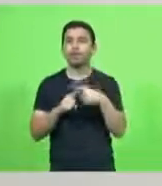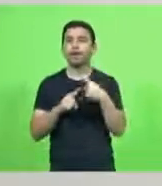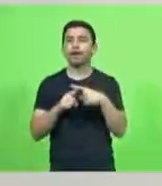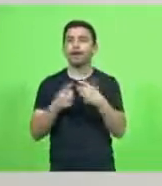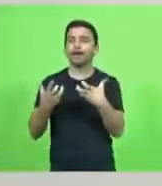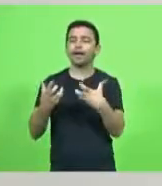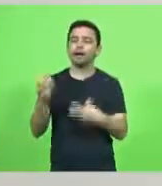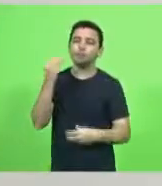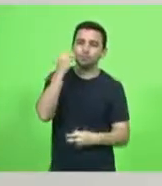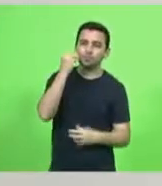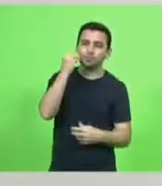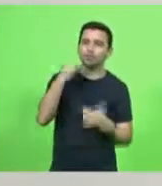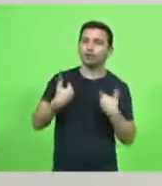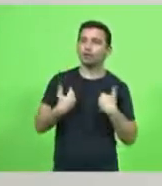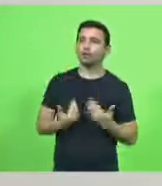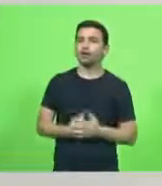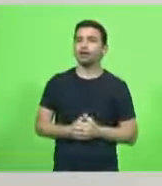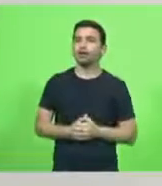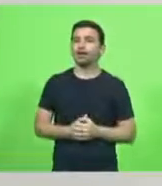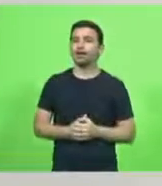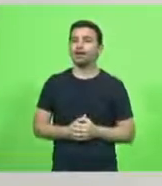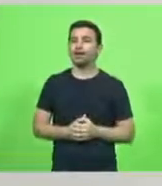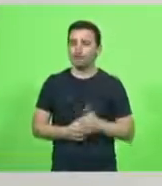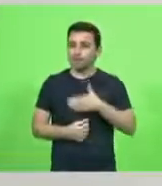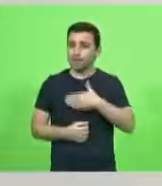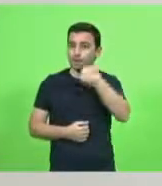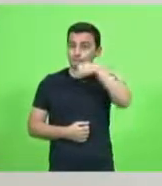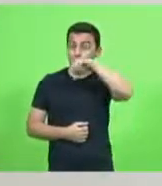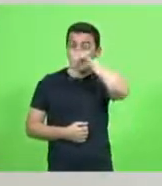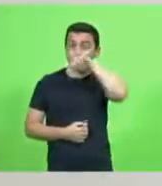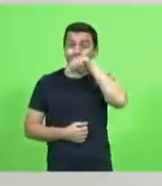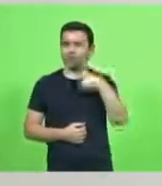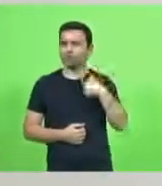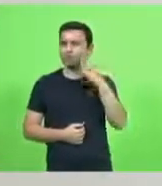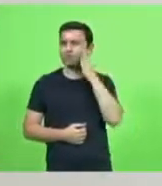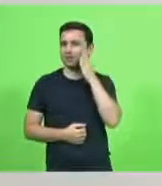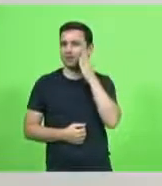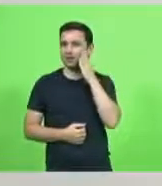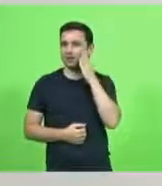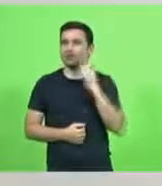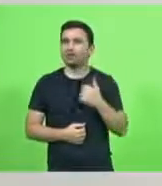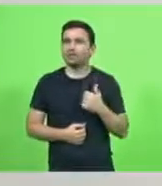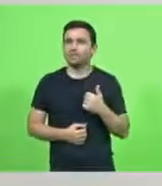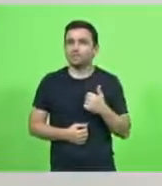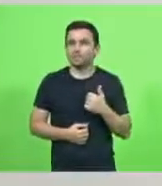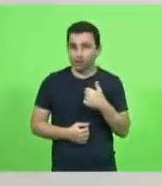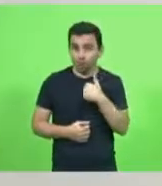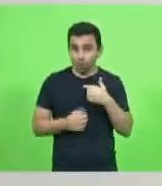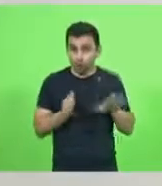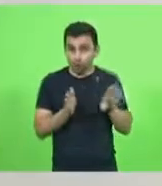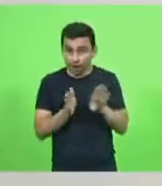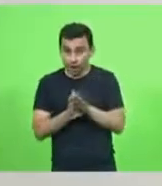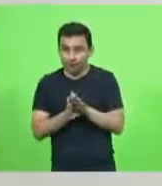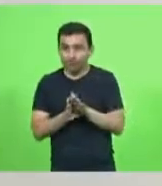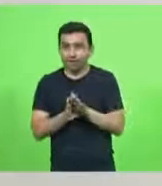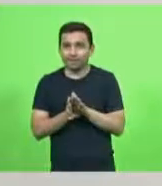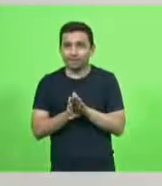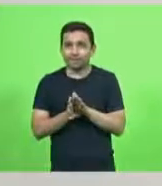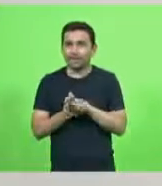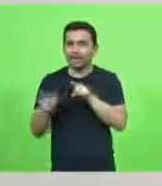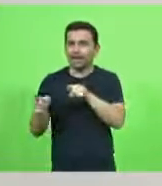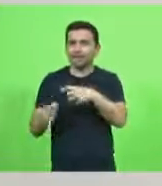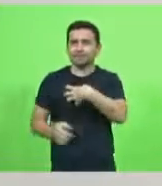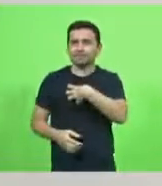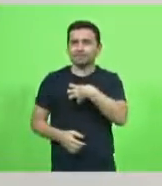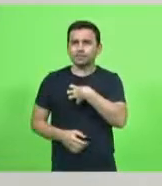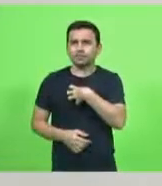beijo a minha mãe eu sabia deputado Ivan Ates que quando eu chegava lá ela sentiria alguma